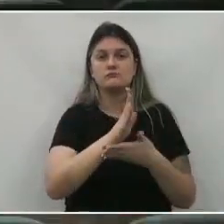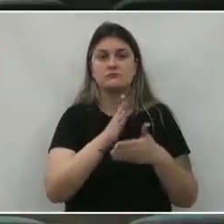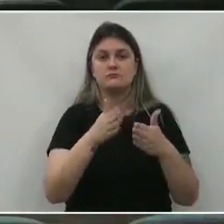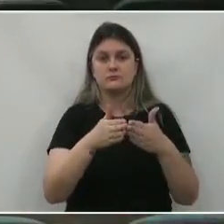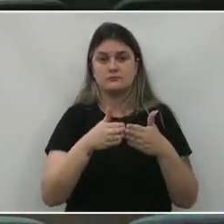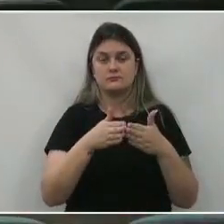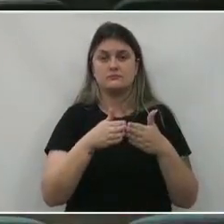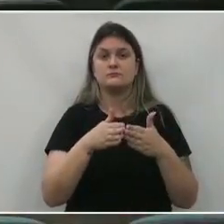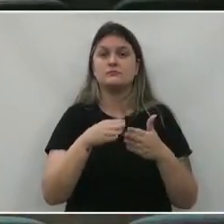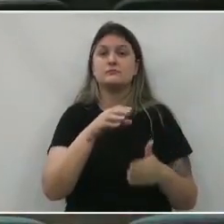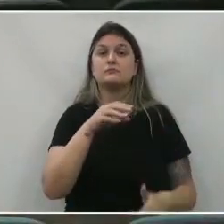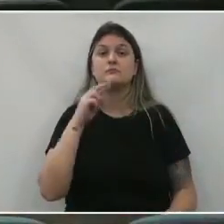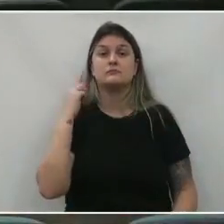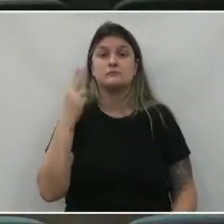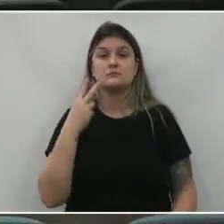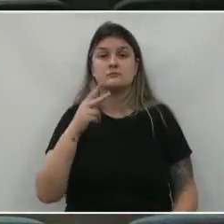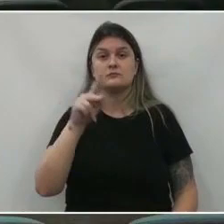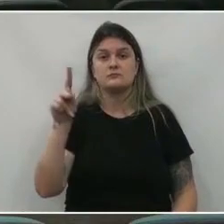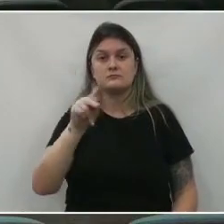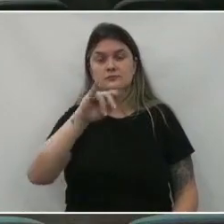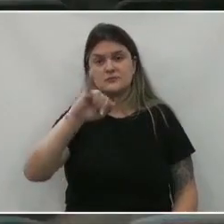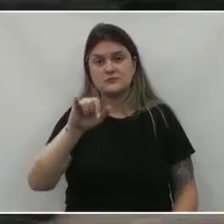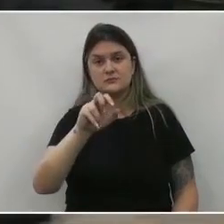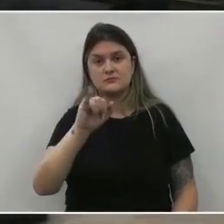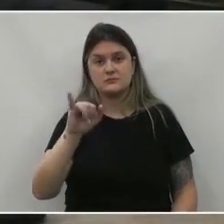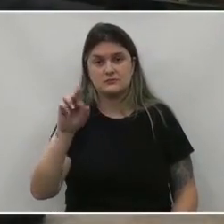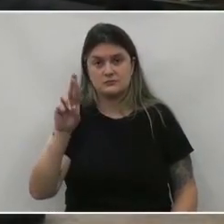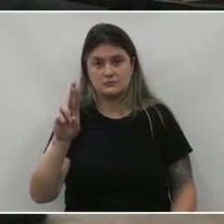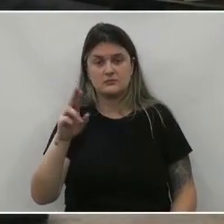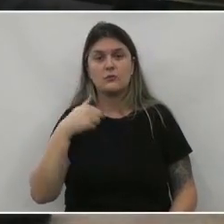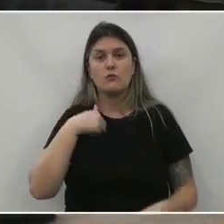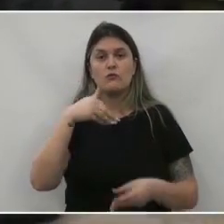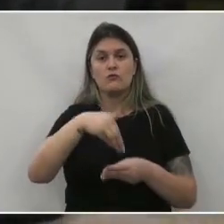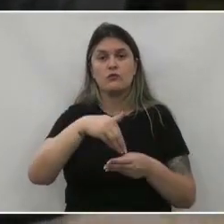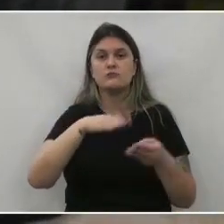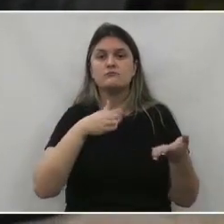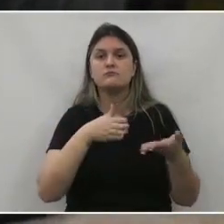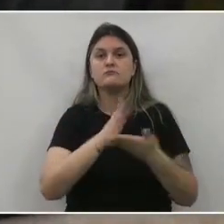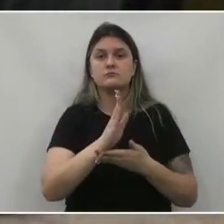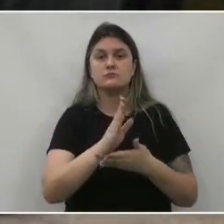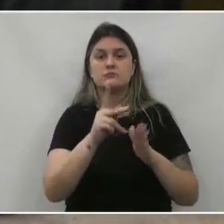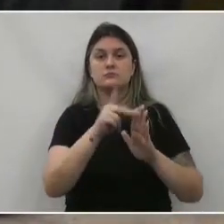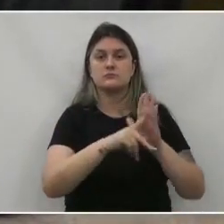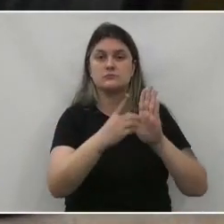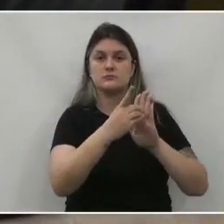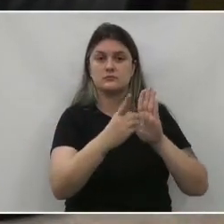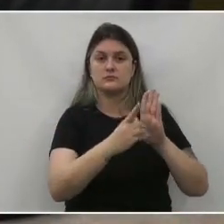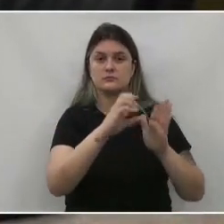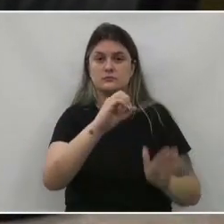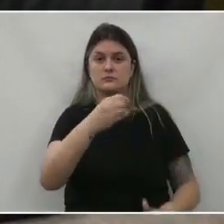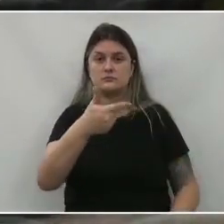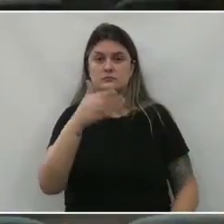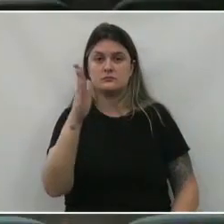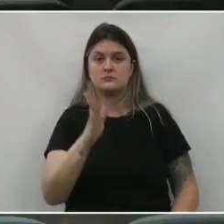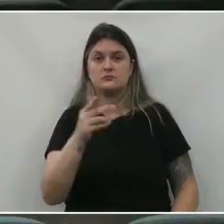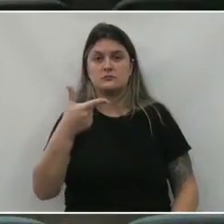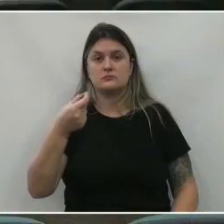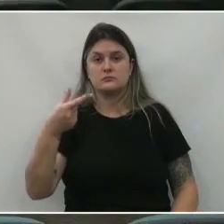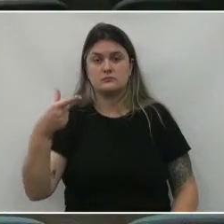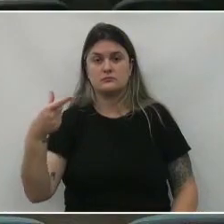vereador professor jair brunhago favorável ao projeto de decreto 2 de 2020 senhor presidente